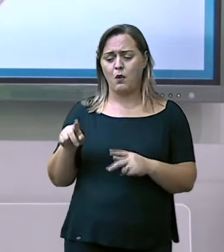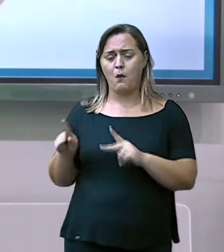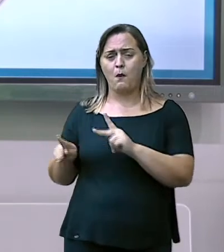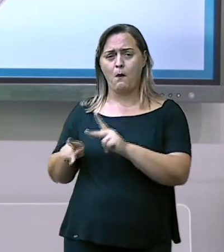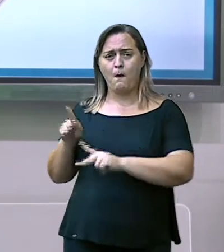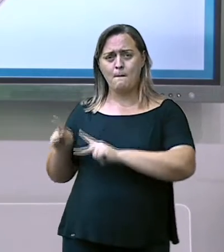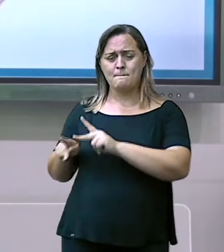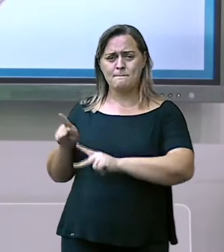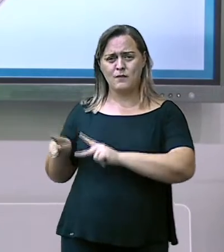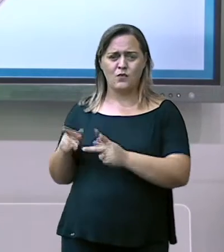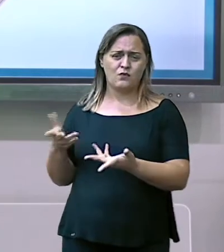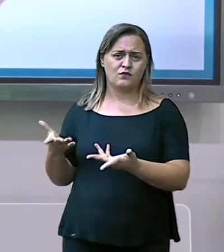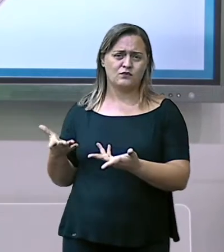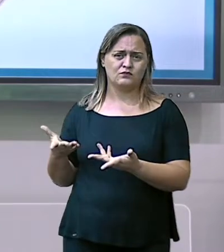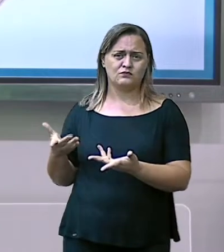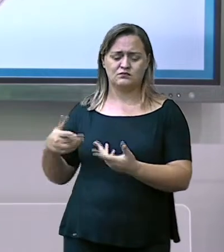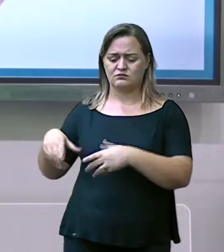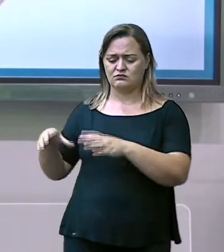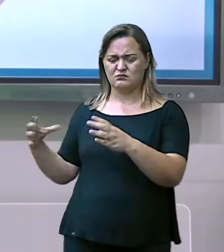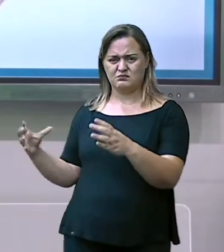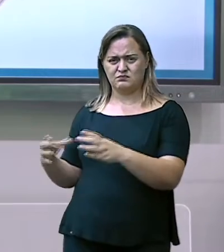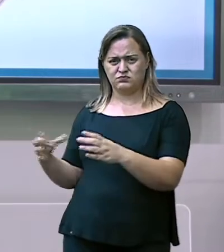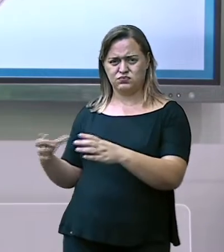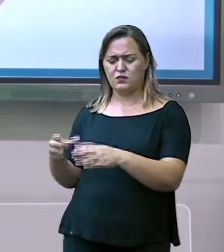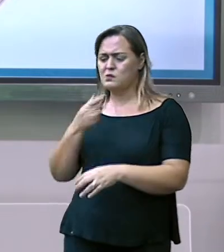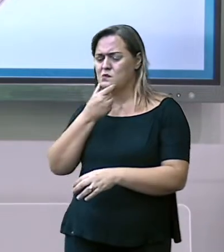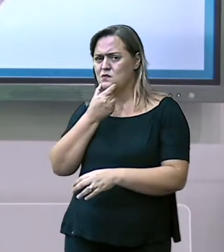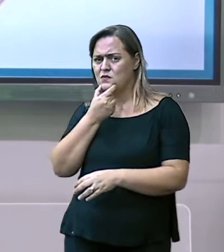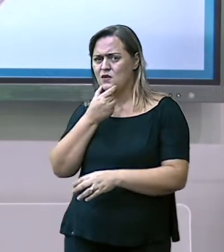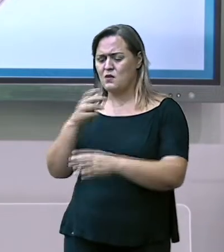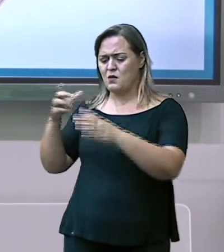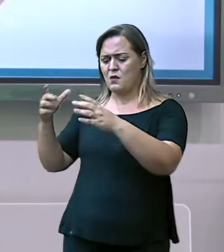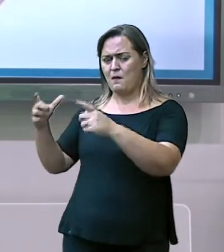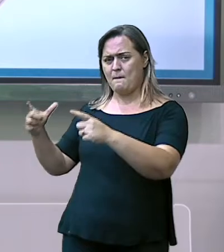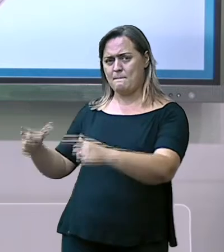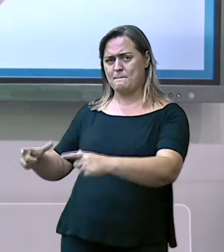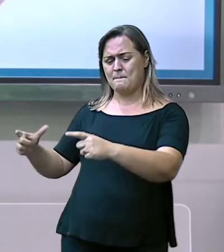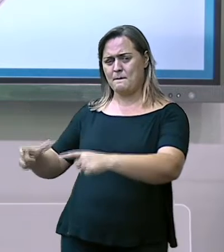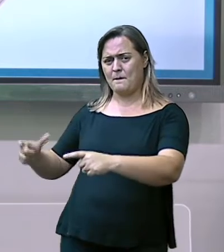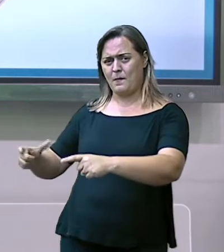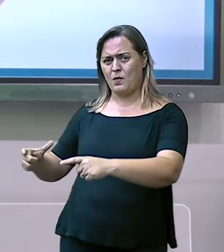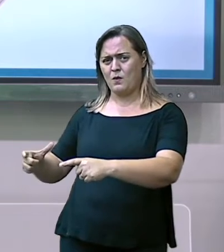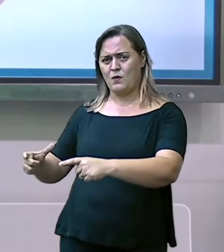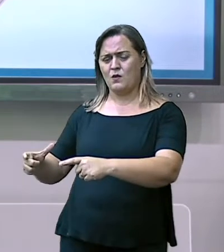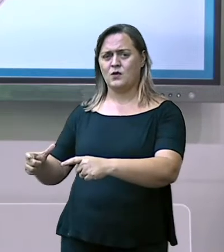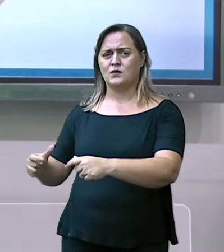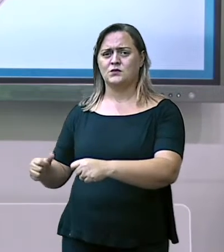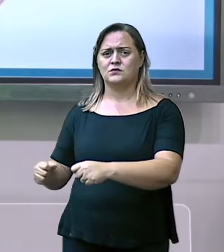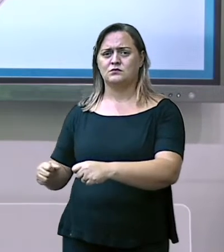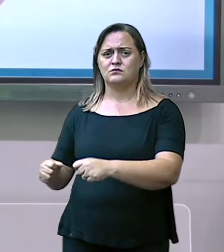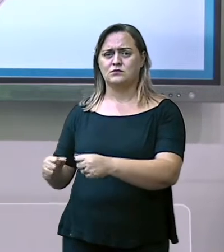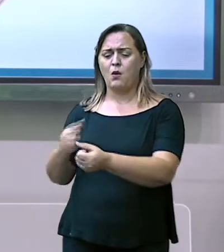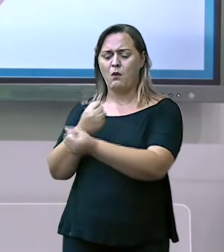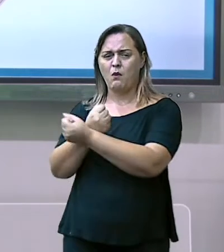superlotadas, na Inglaterra, tiraram os presos e levaram